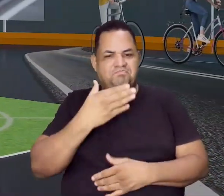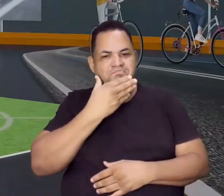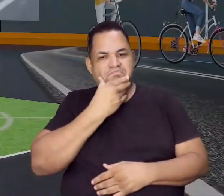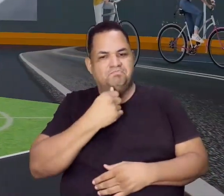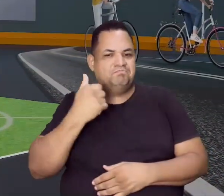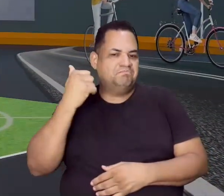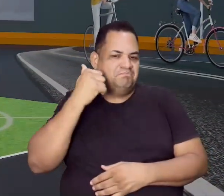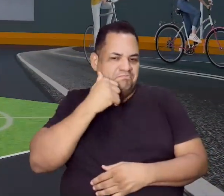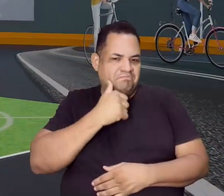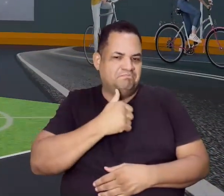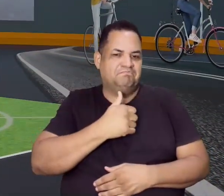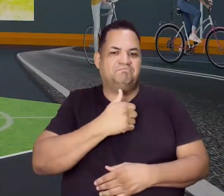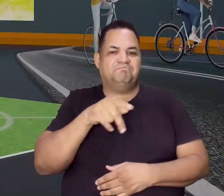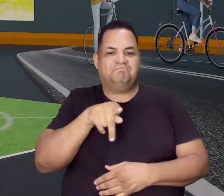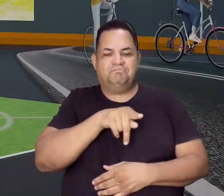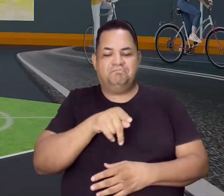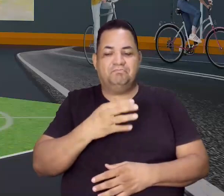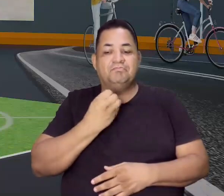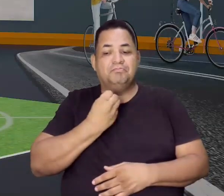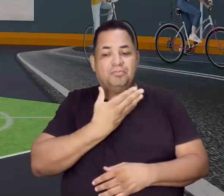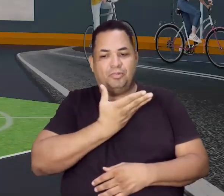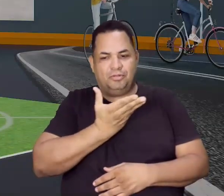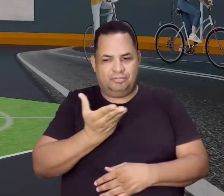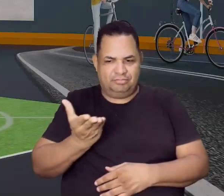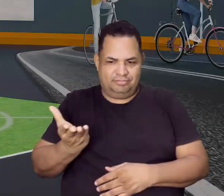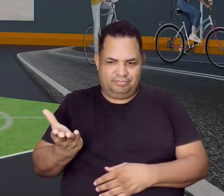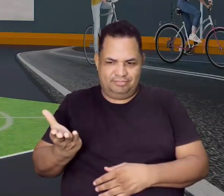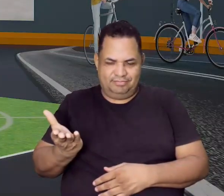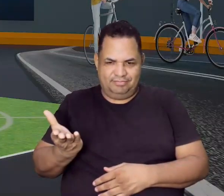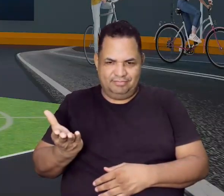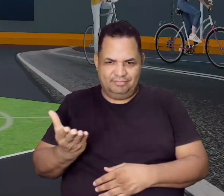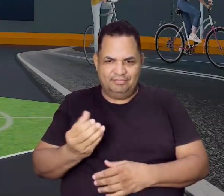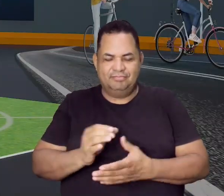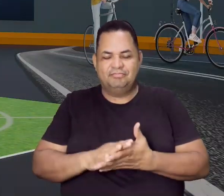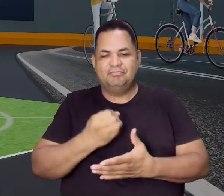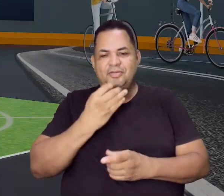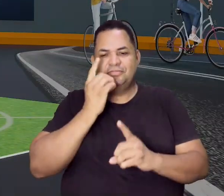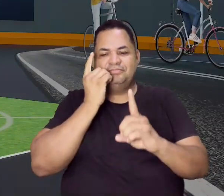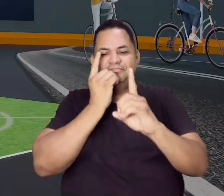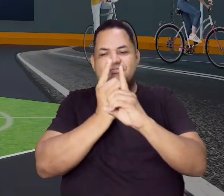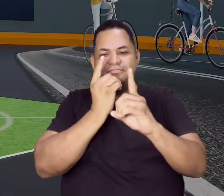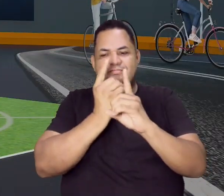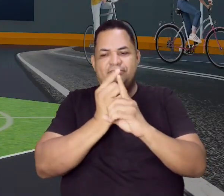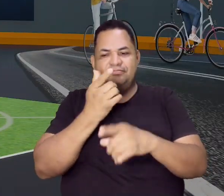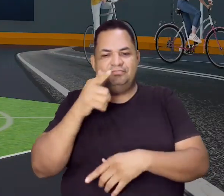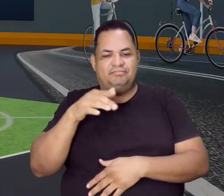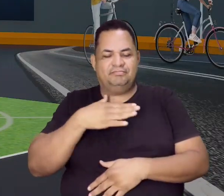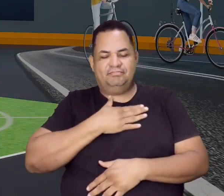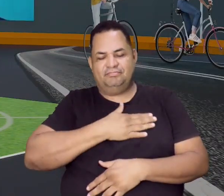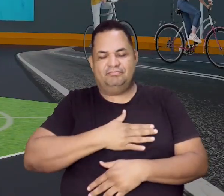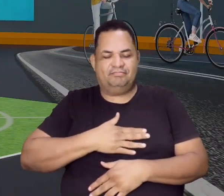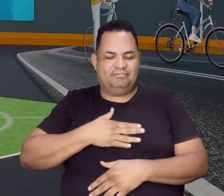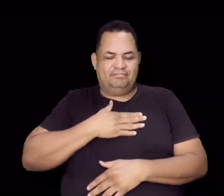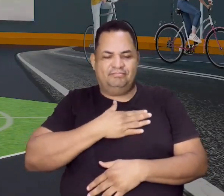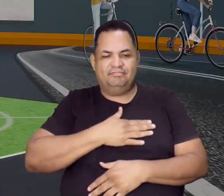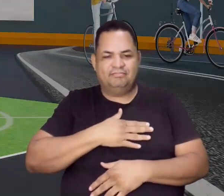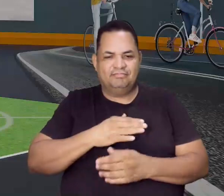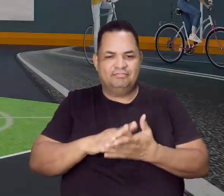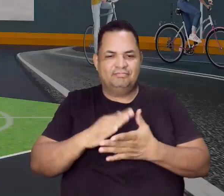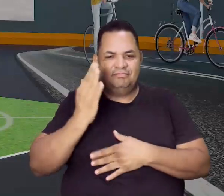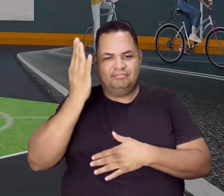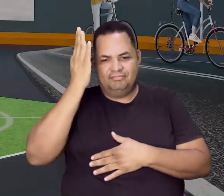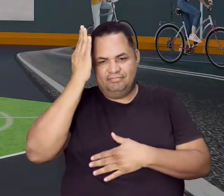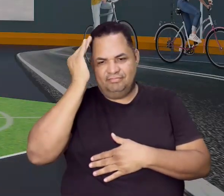Como é que vocês estão? Tudo bem por aí? Que bom, então! Bom reencontrar vocês aqui! E satisfação maior ainda é saber